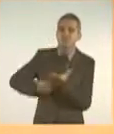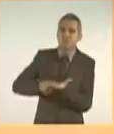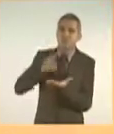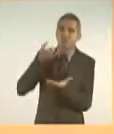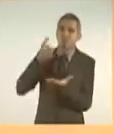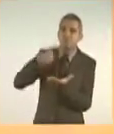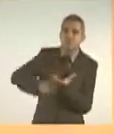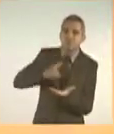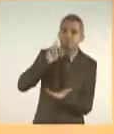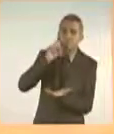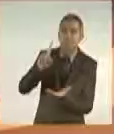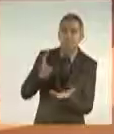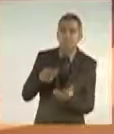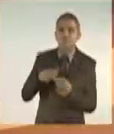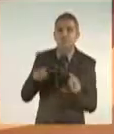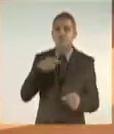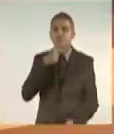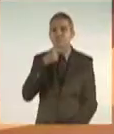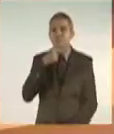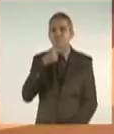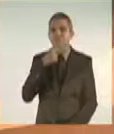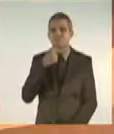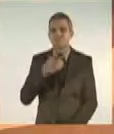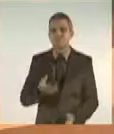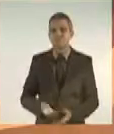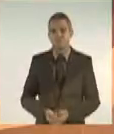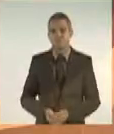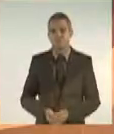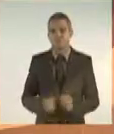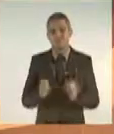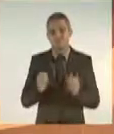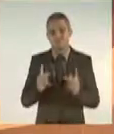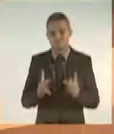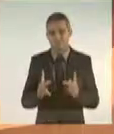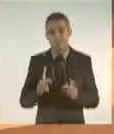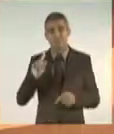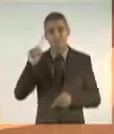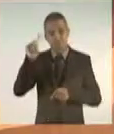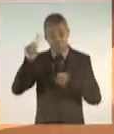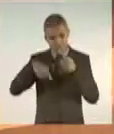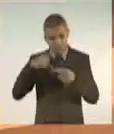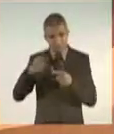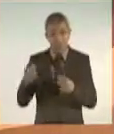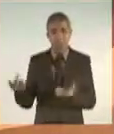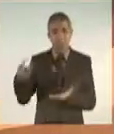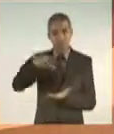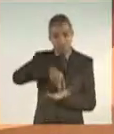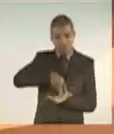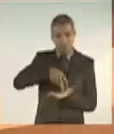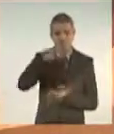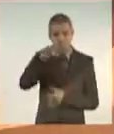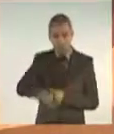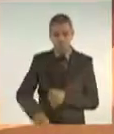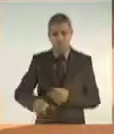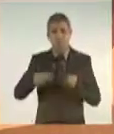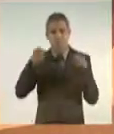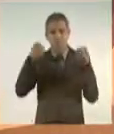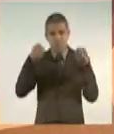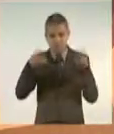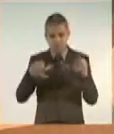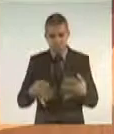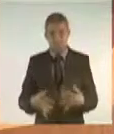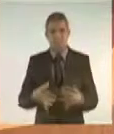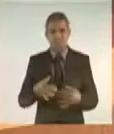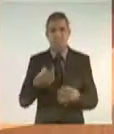não consegue. Eu, é, a questão eu vou mandar, depois eu vou tratar com vocês melhor essa questão dos 9 milhões.